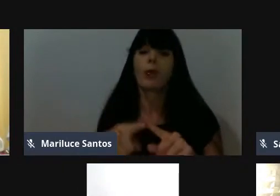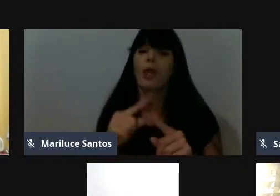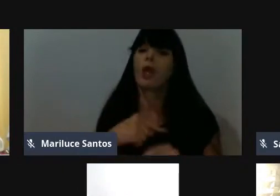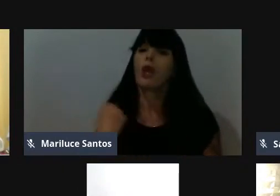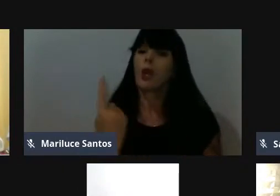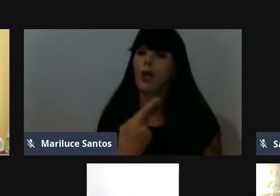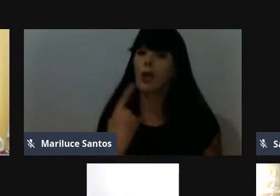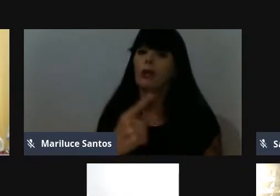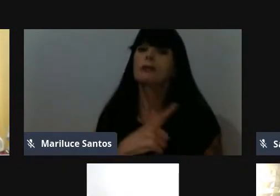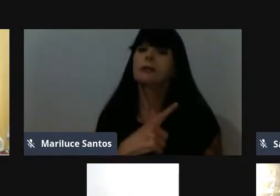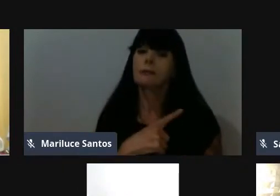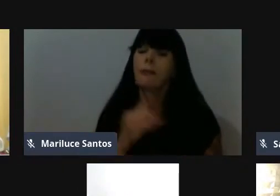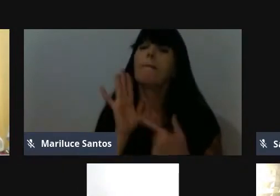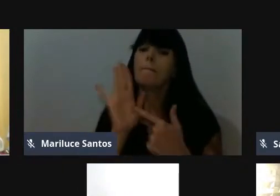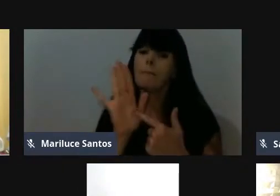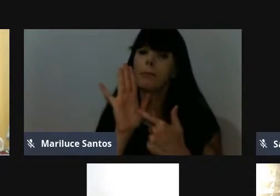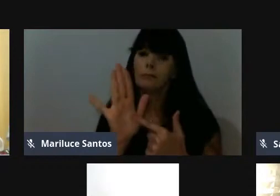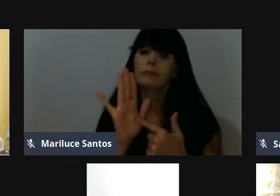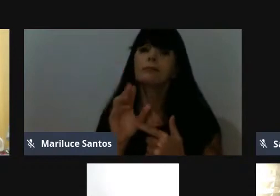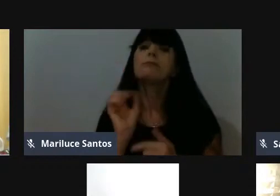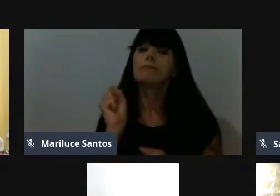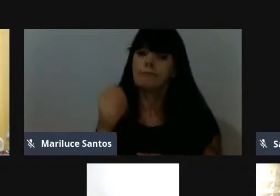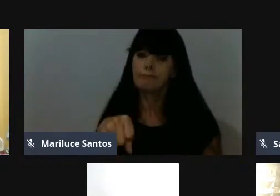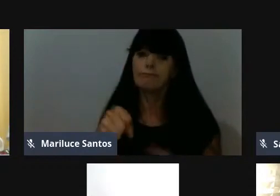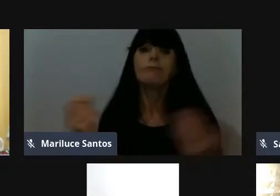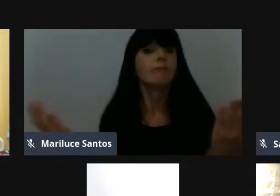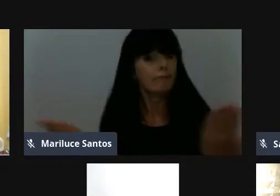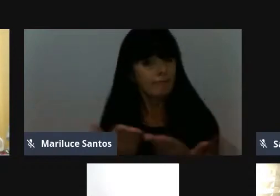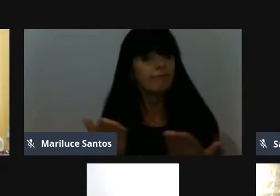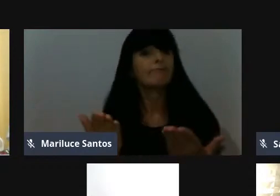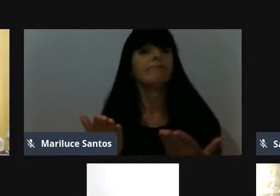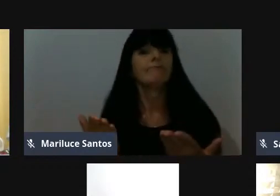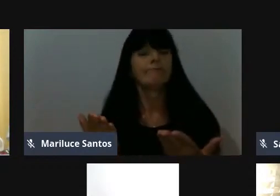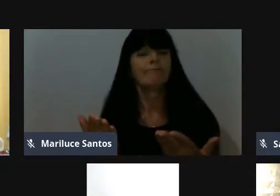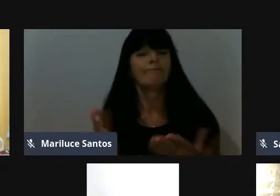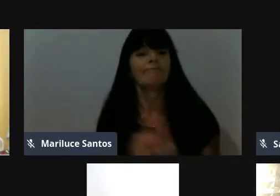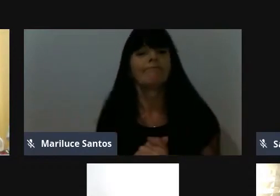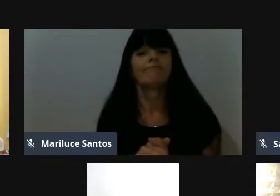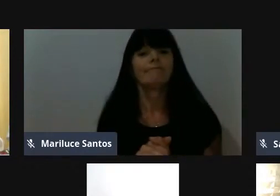destacar, sim, o momento é agora, então,